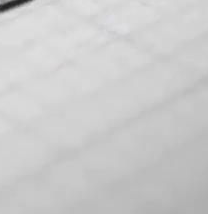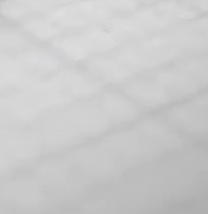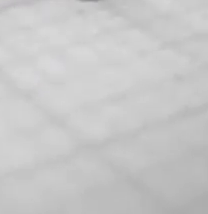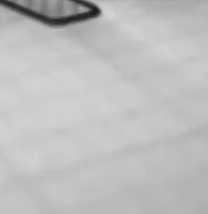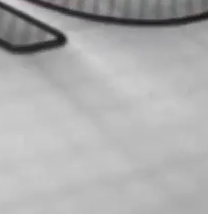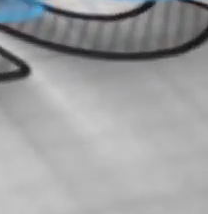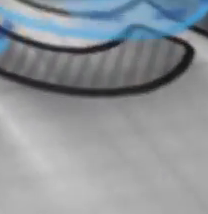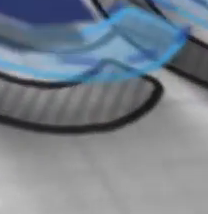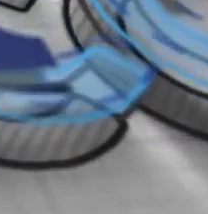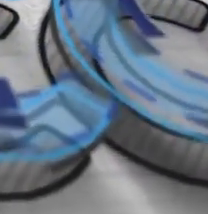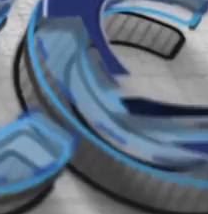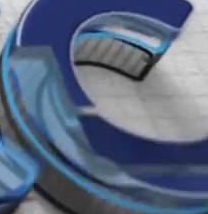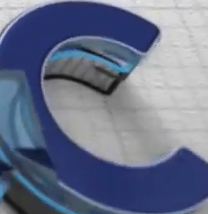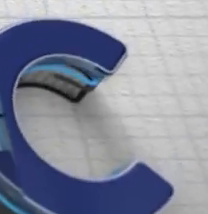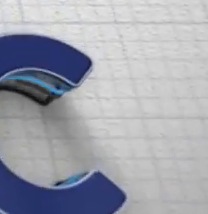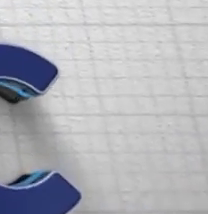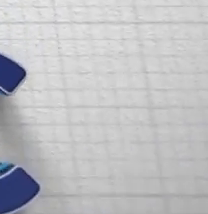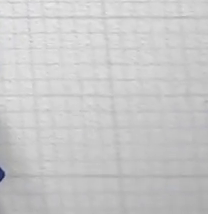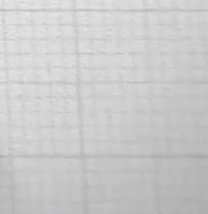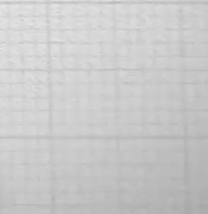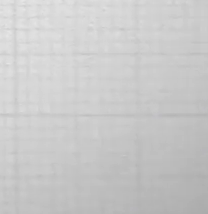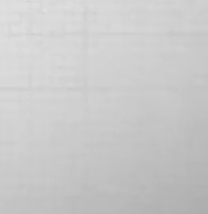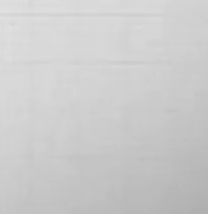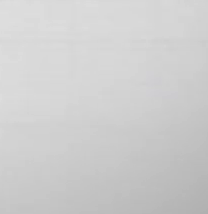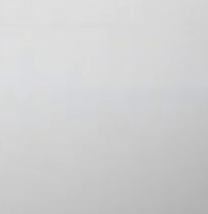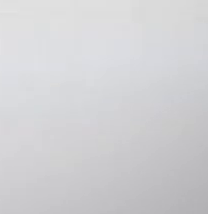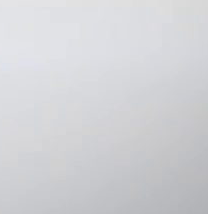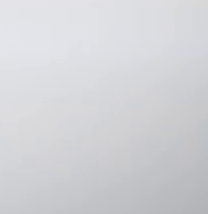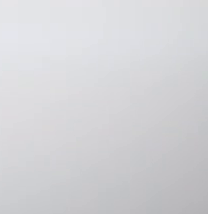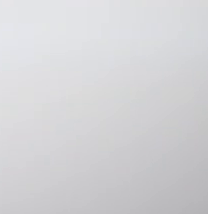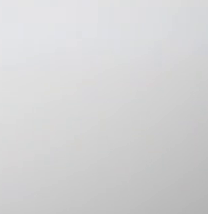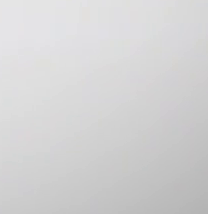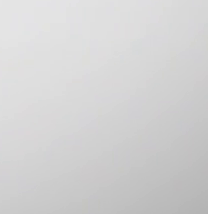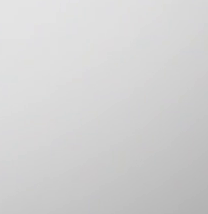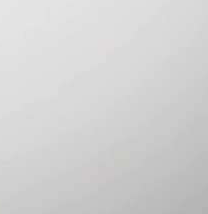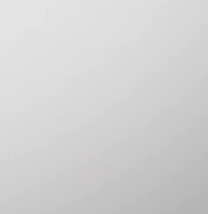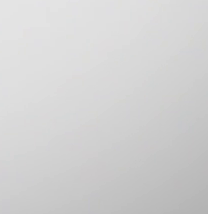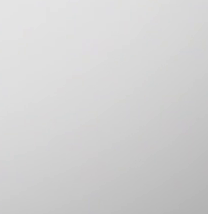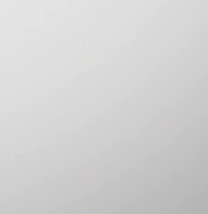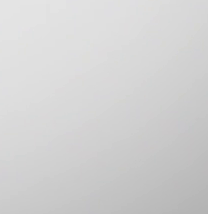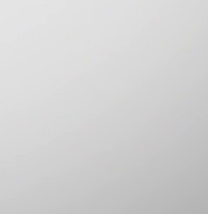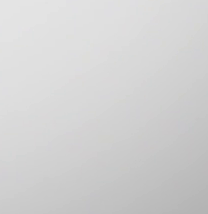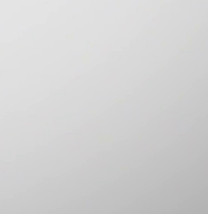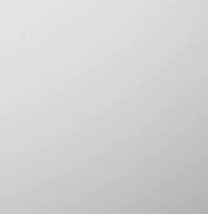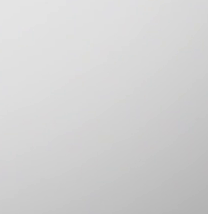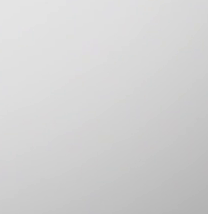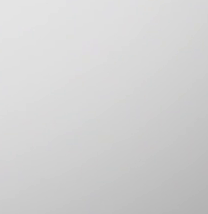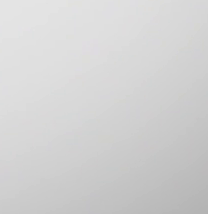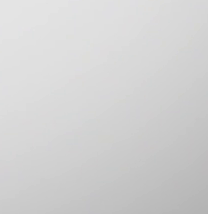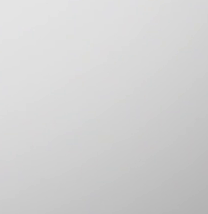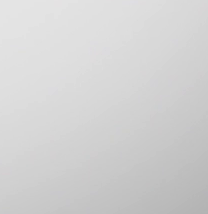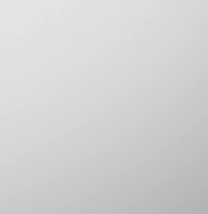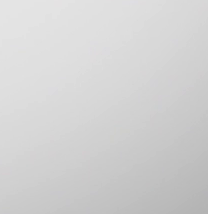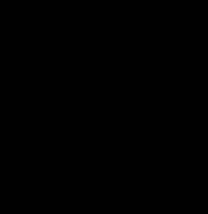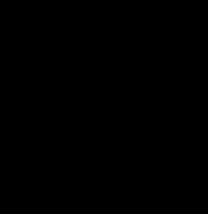Transcrição e Quintena Coelho Transcrição e